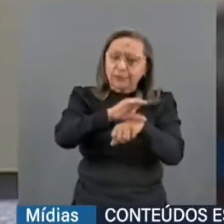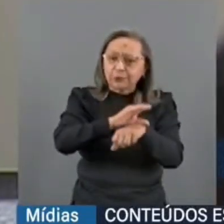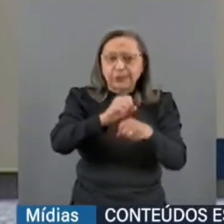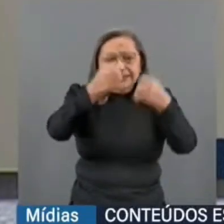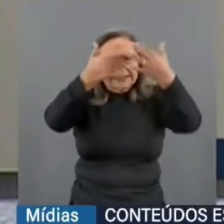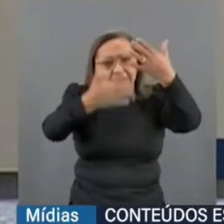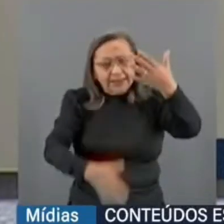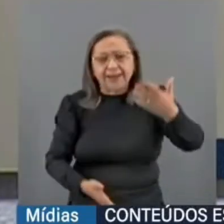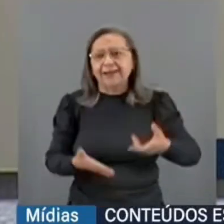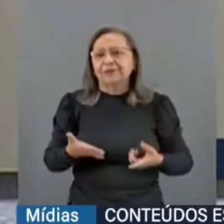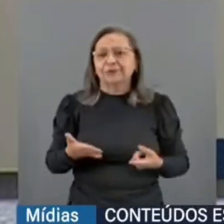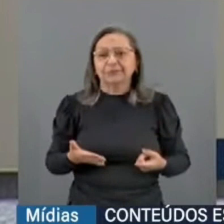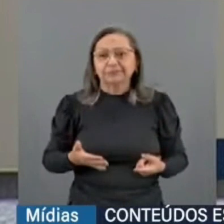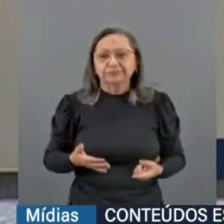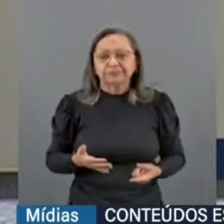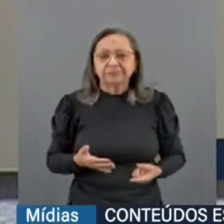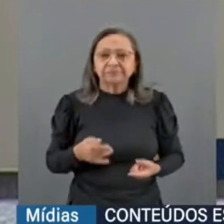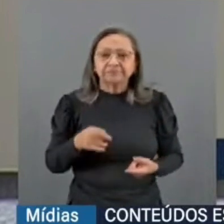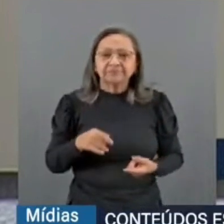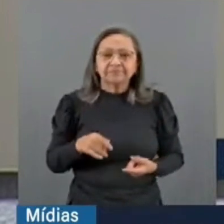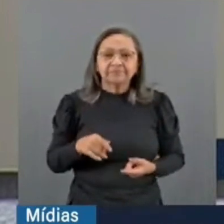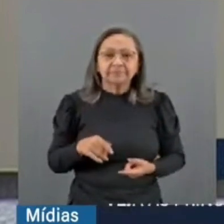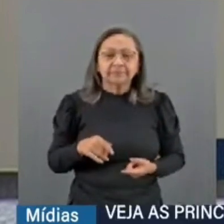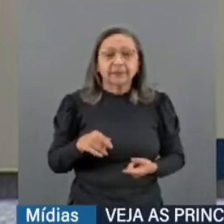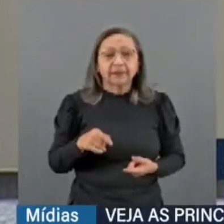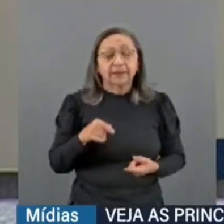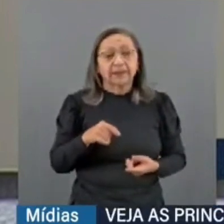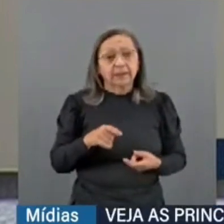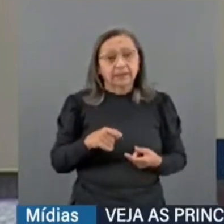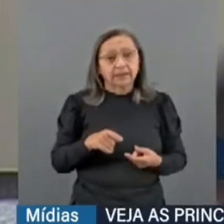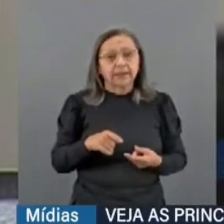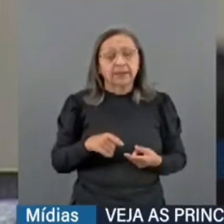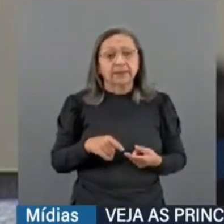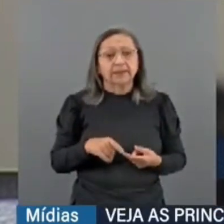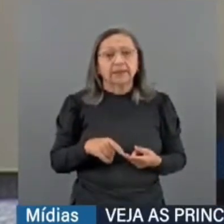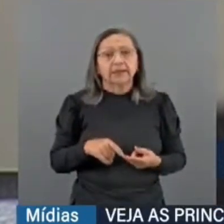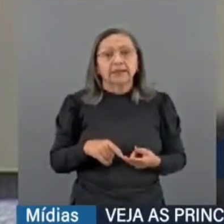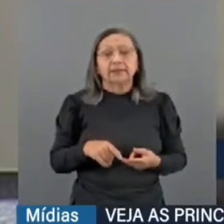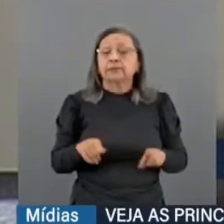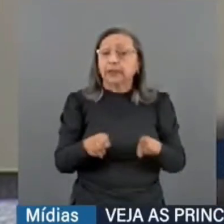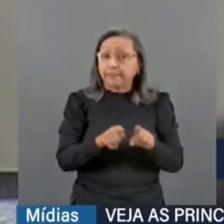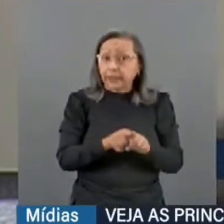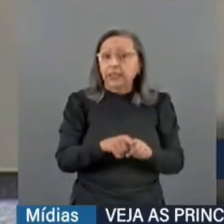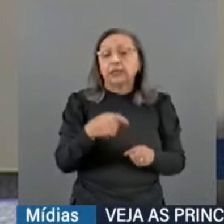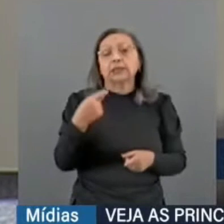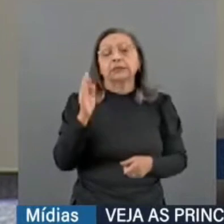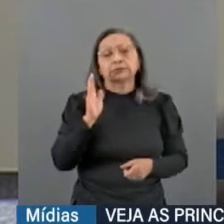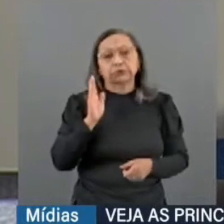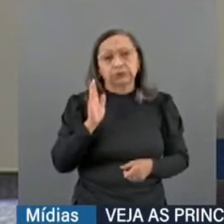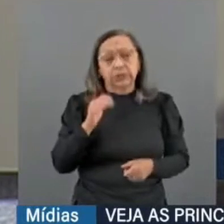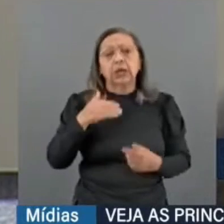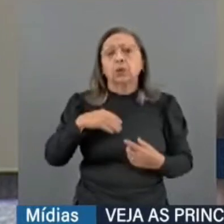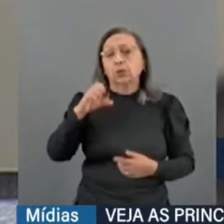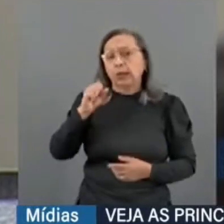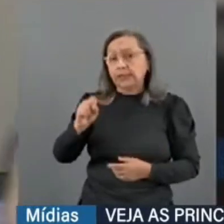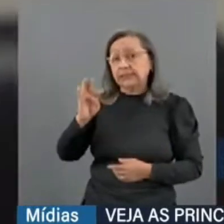é um assunto que vem sendo também analisado pelo